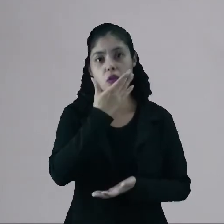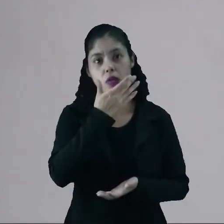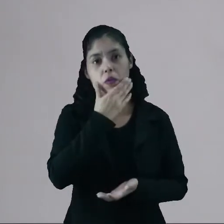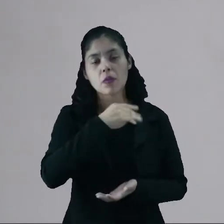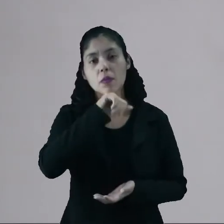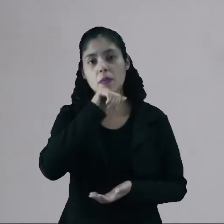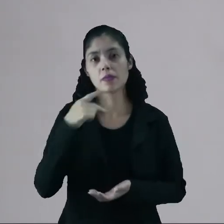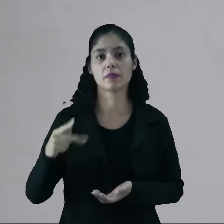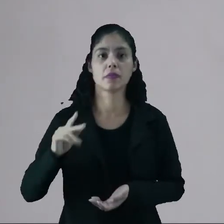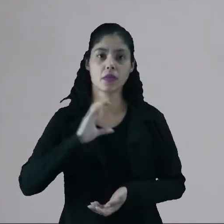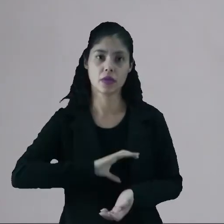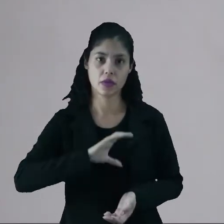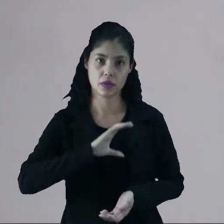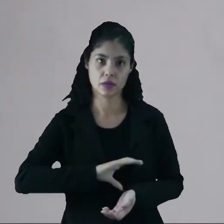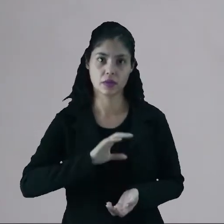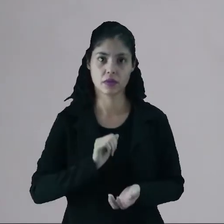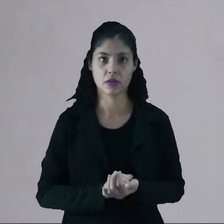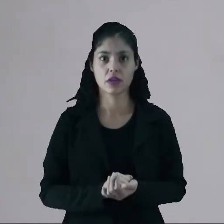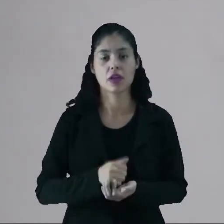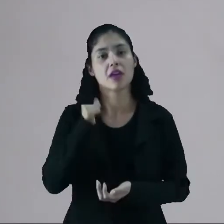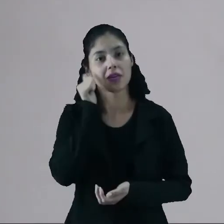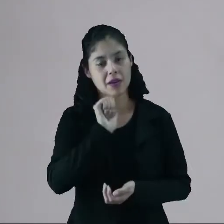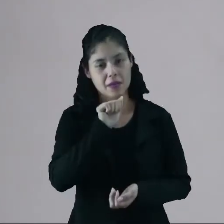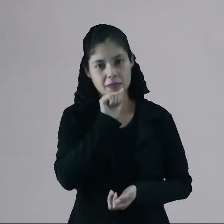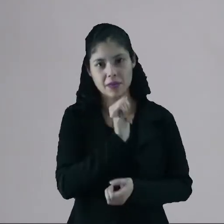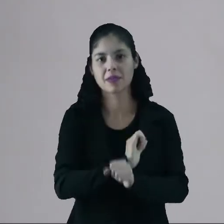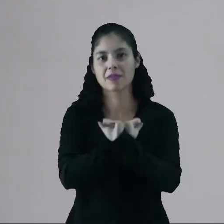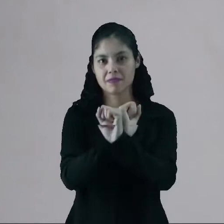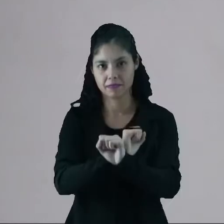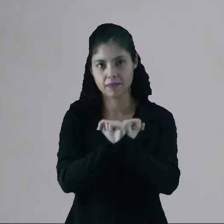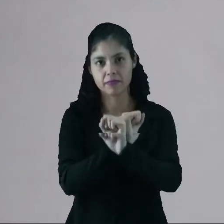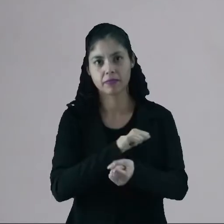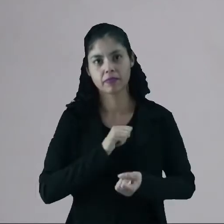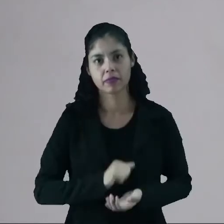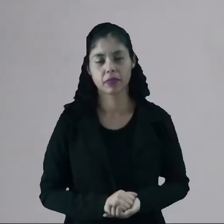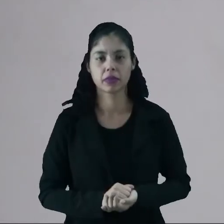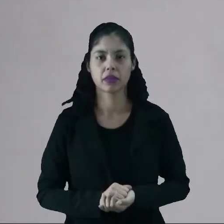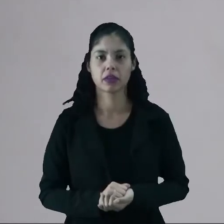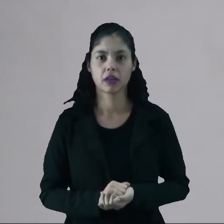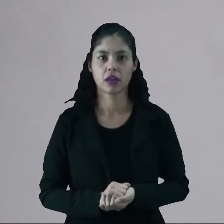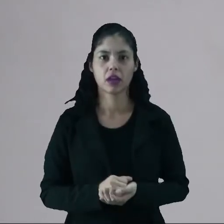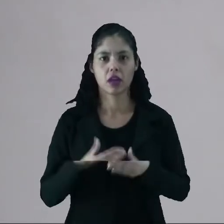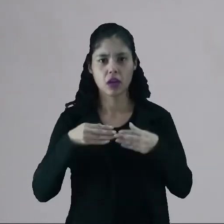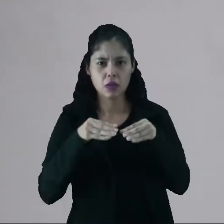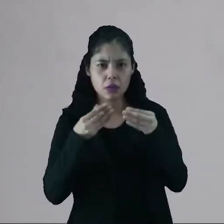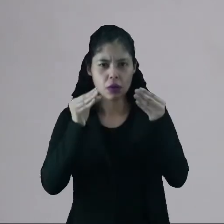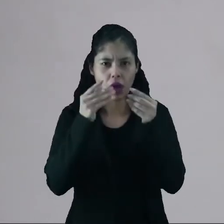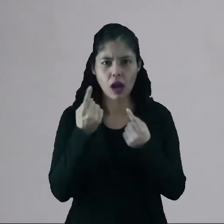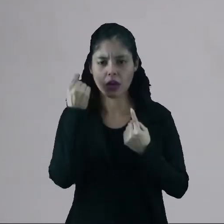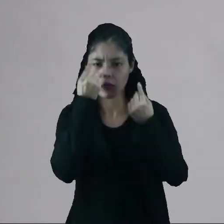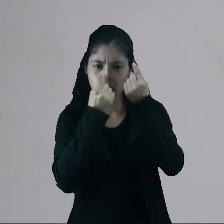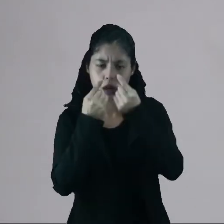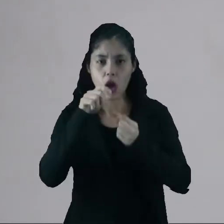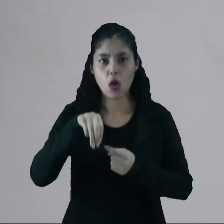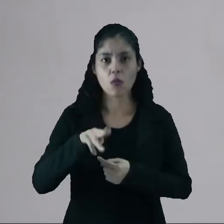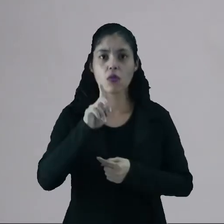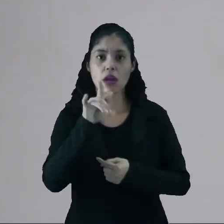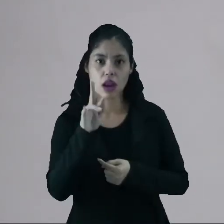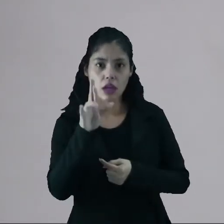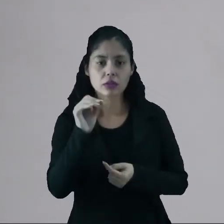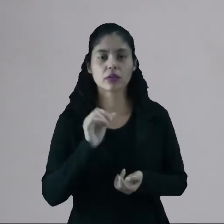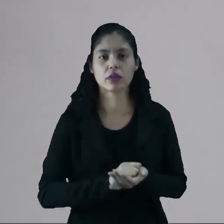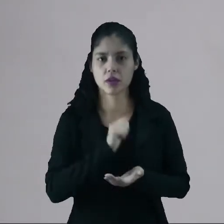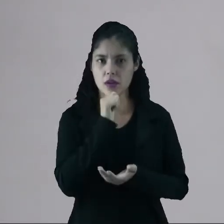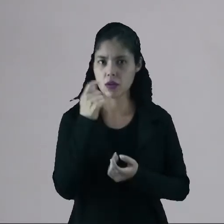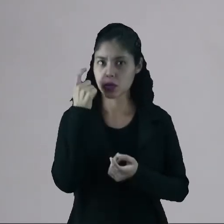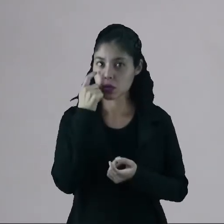dele era português e a mãe era escrava. Então, as feições de Aleijadinho são feições de mulato. Muitas